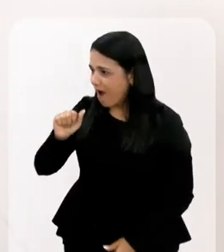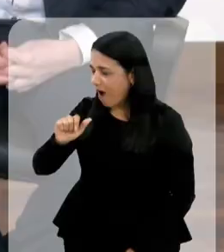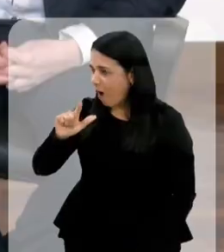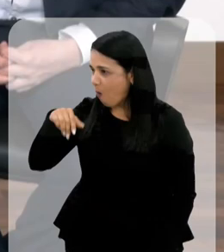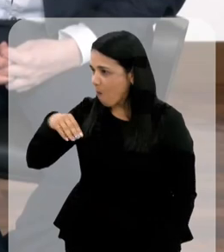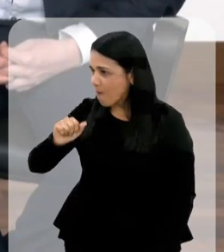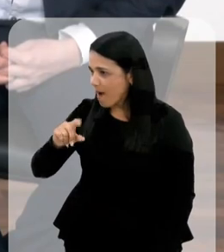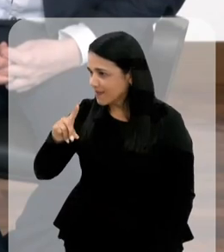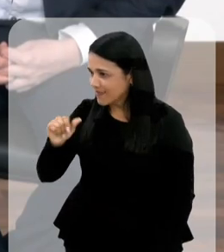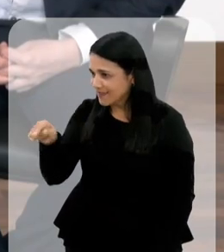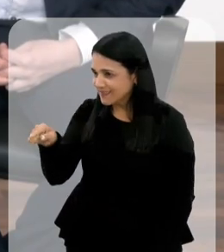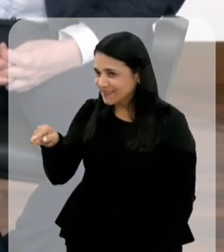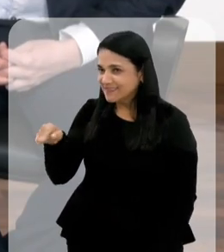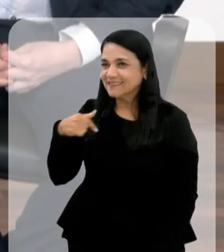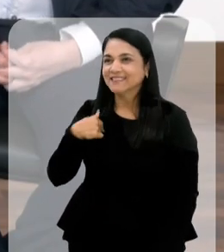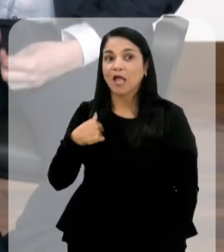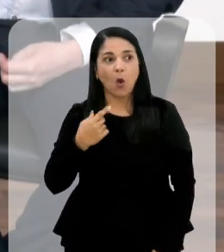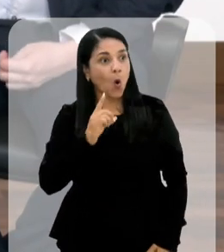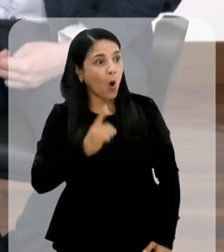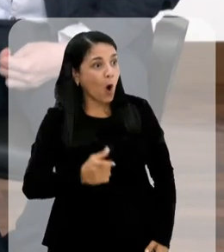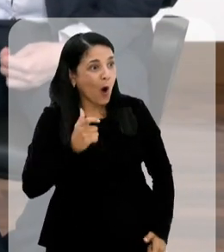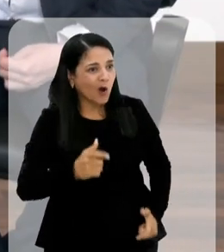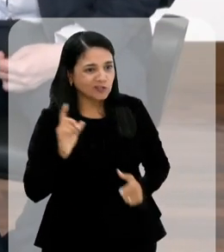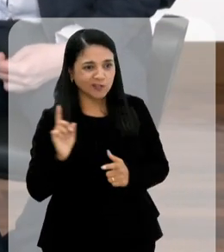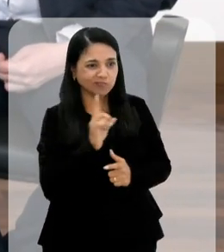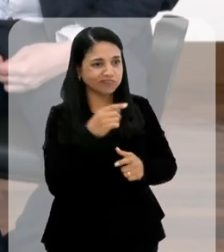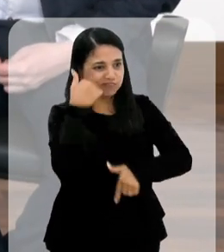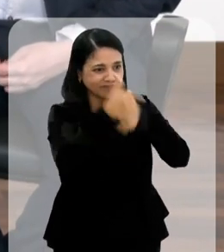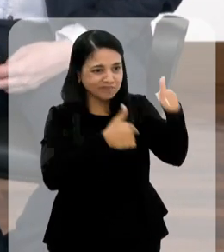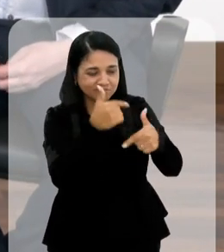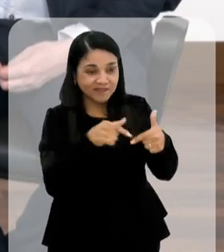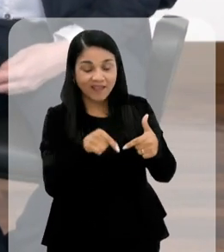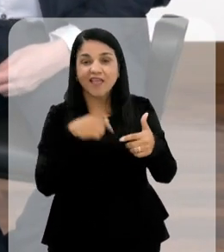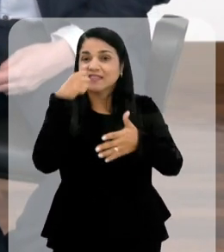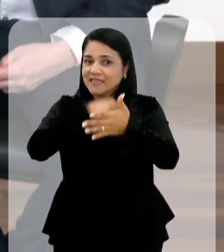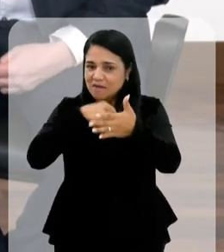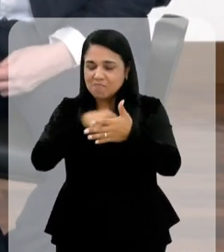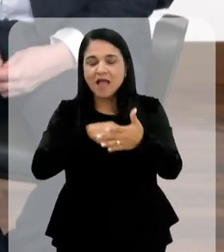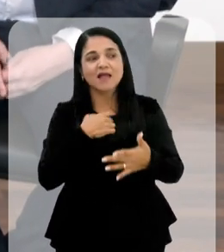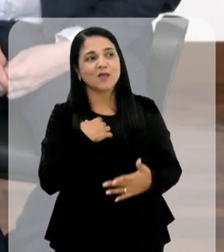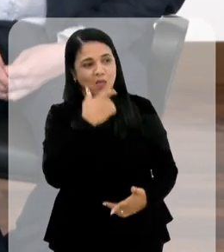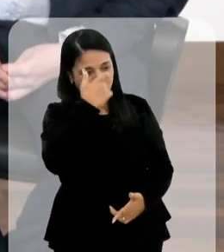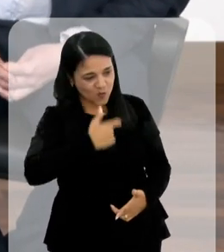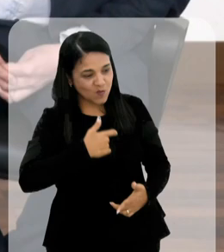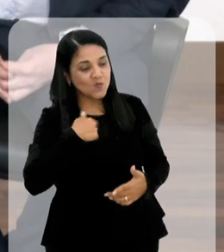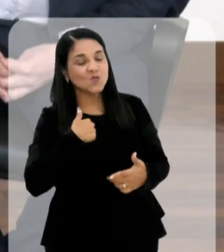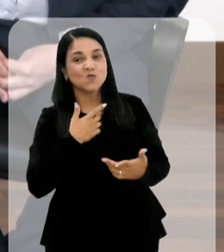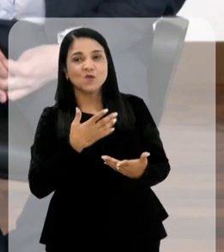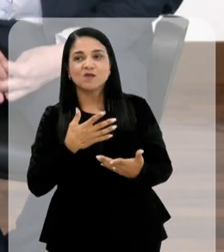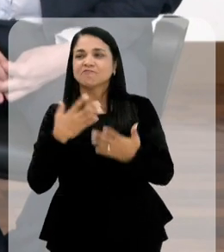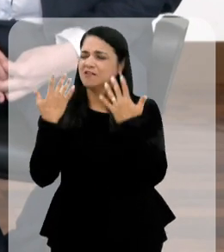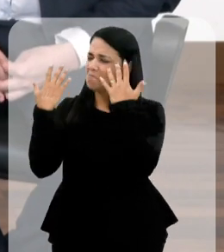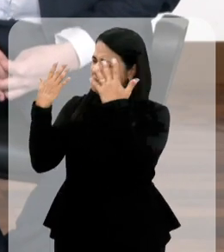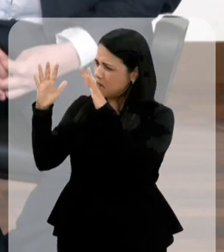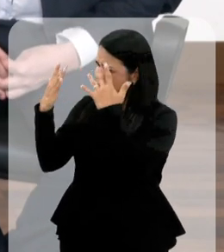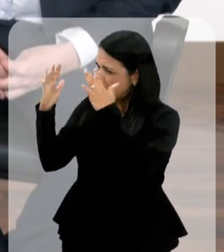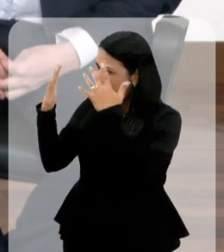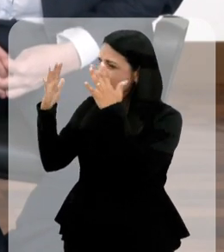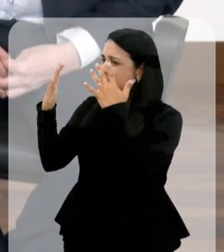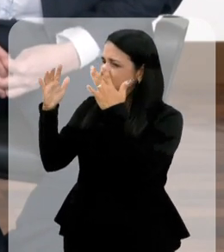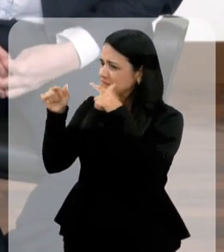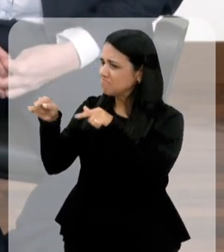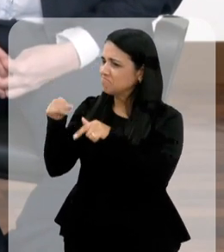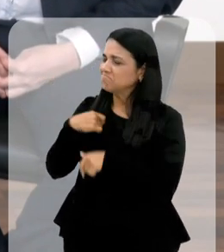gente, para onde ele vai agora? Eu digo, esses reconhecimentos é trabalho, é muito trabalho. Eu ia te dizer isso. A gente está em uma luta. os